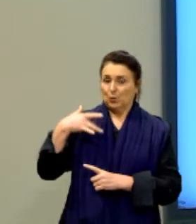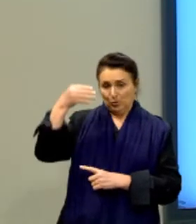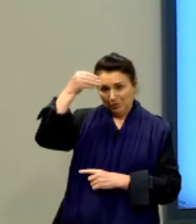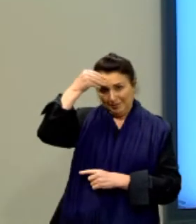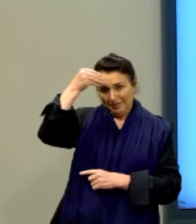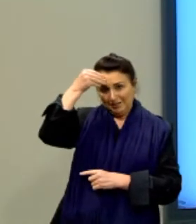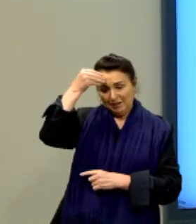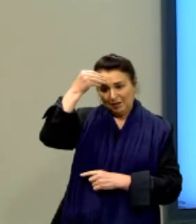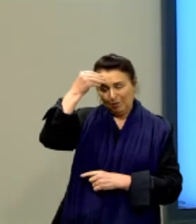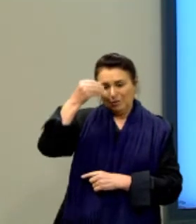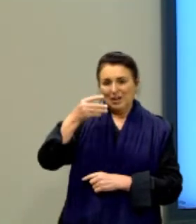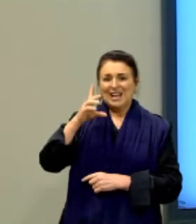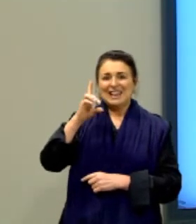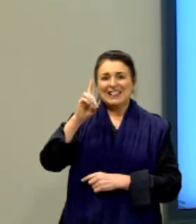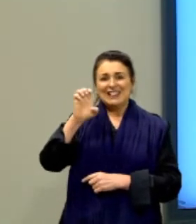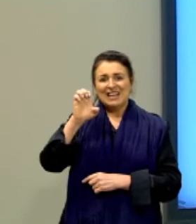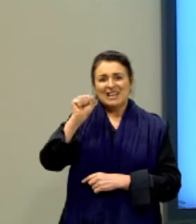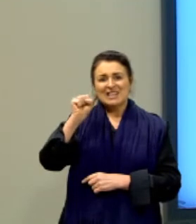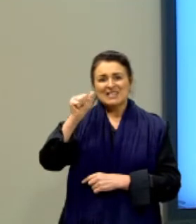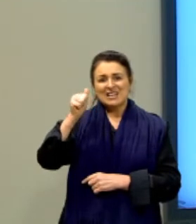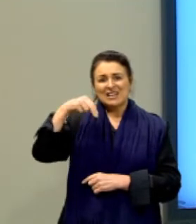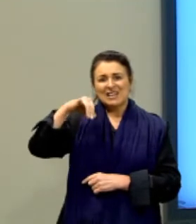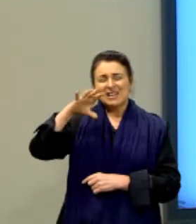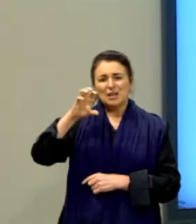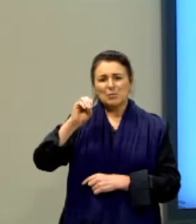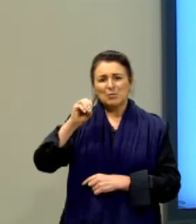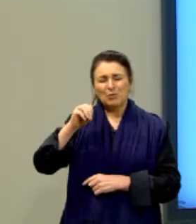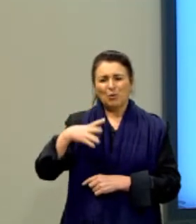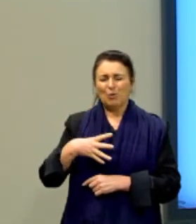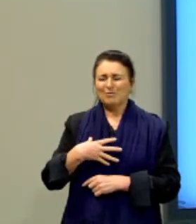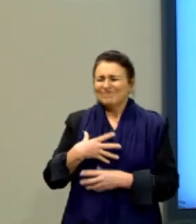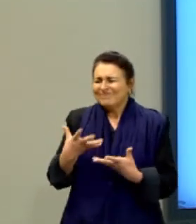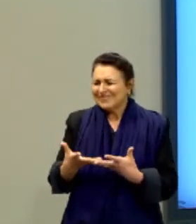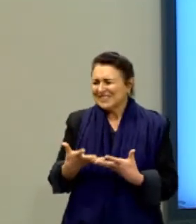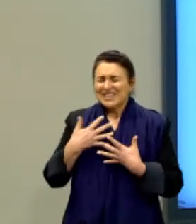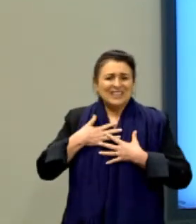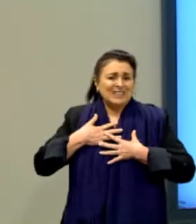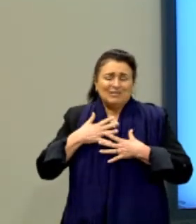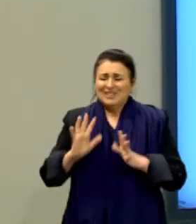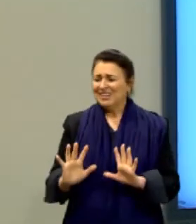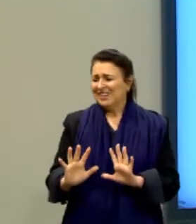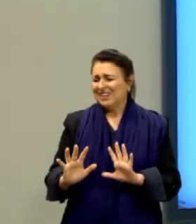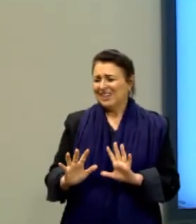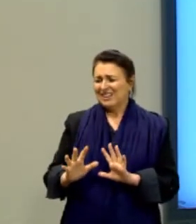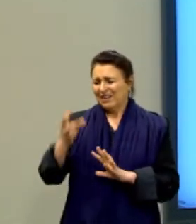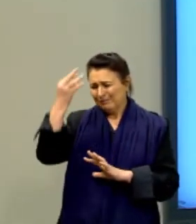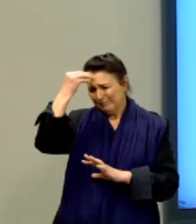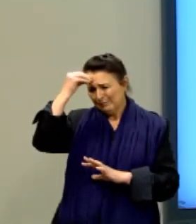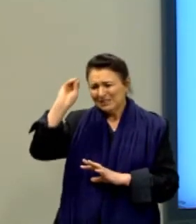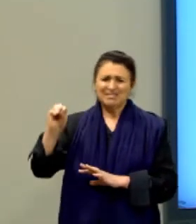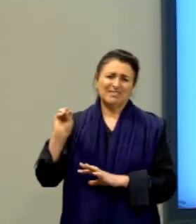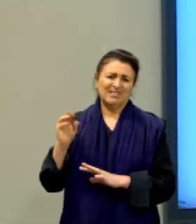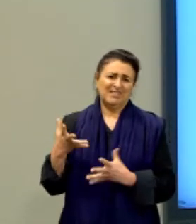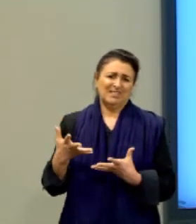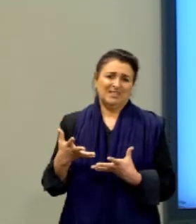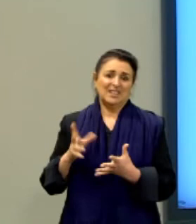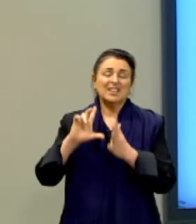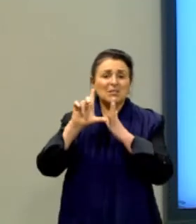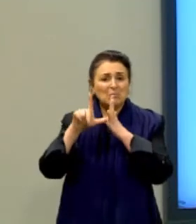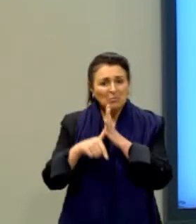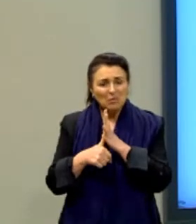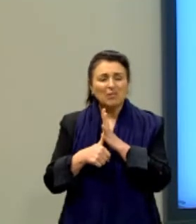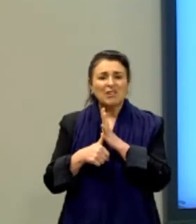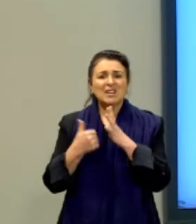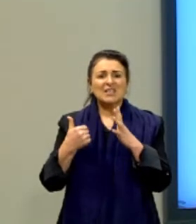seja, o desânimo, ele é causado por situações que a gente não deseja e ele influencia. Aí agora ela vai trazer o repertório dela, ó.